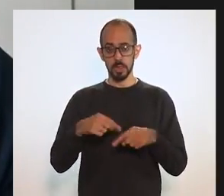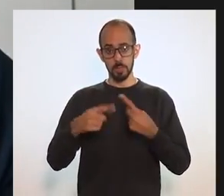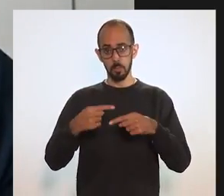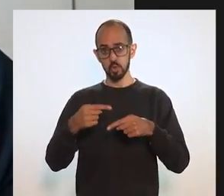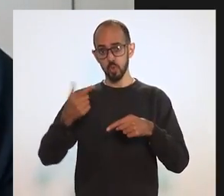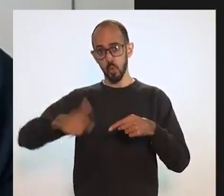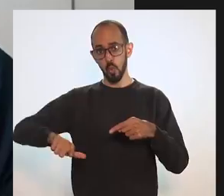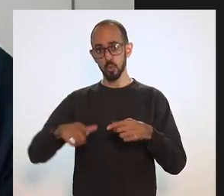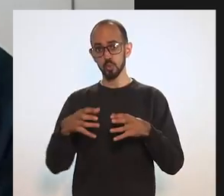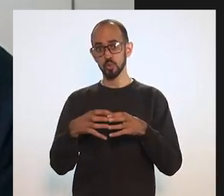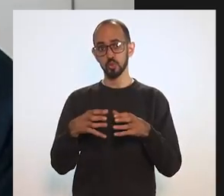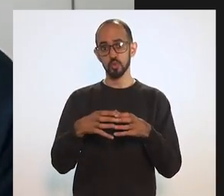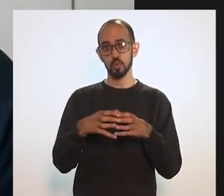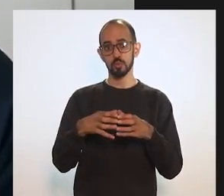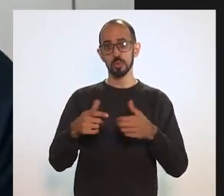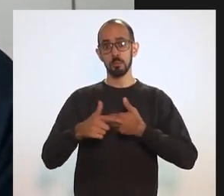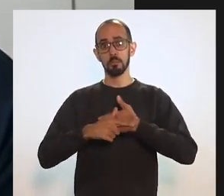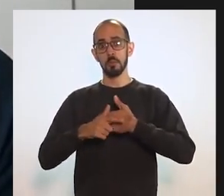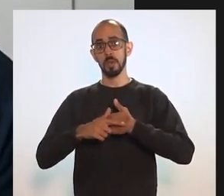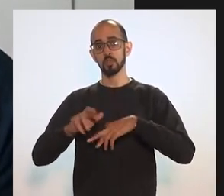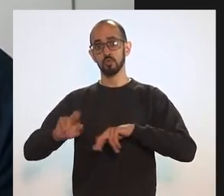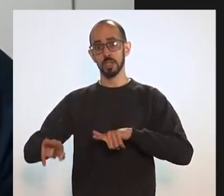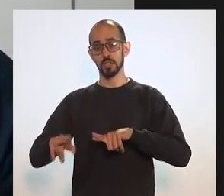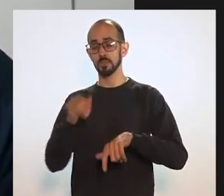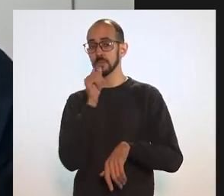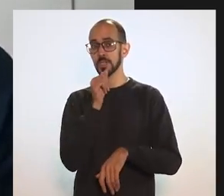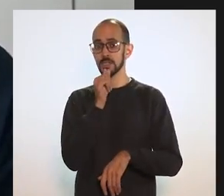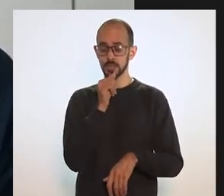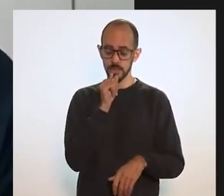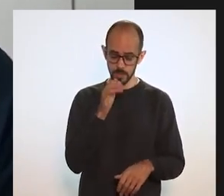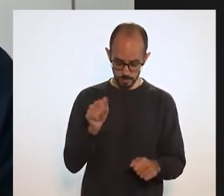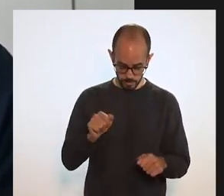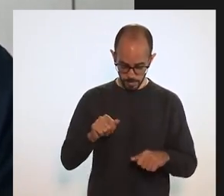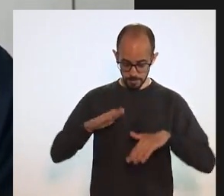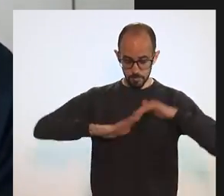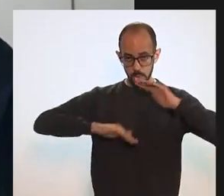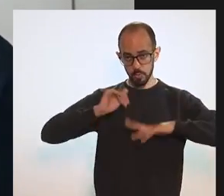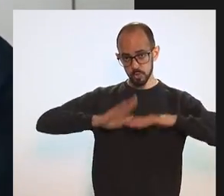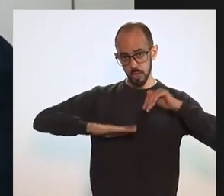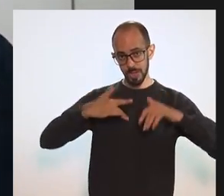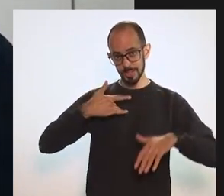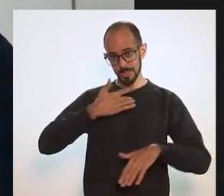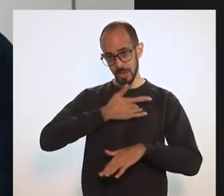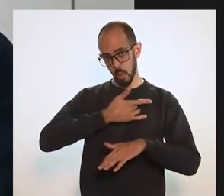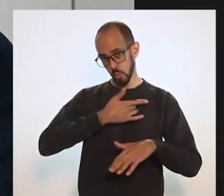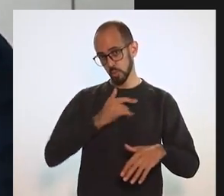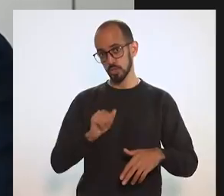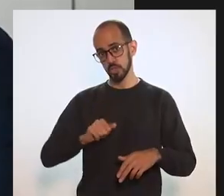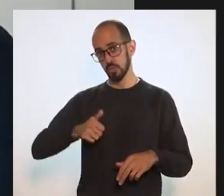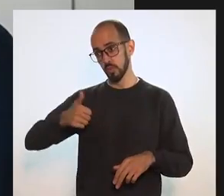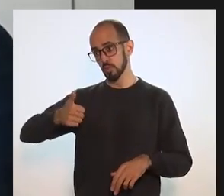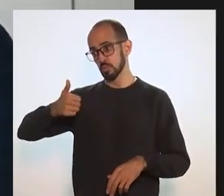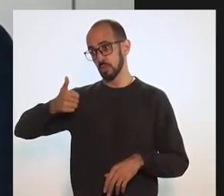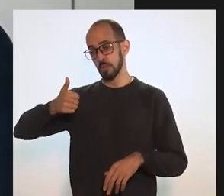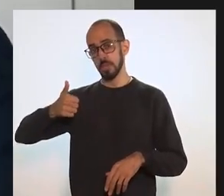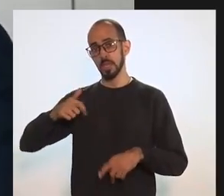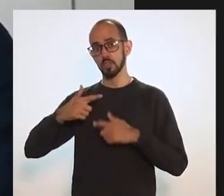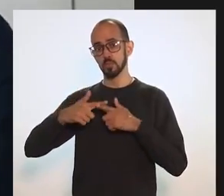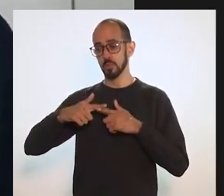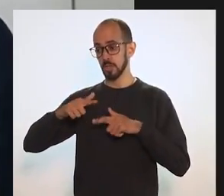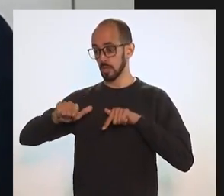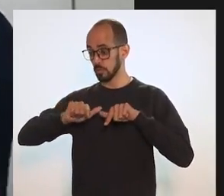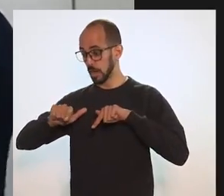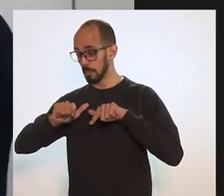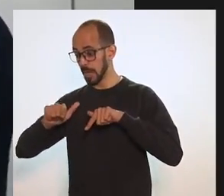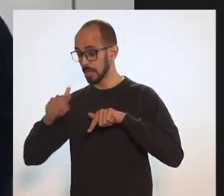e depois outros grupos que cumprem papéis diferentes, por exemplo, profissionais da saúde foram os primeiros